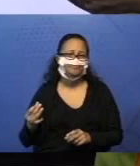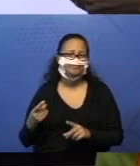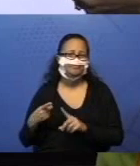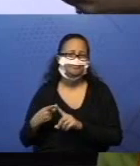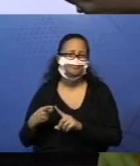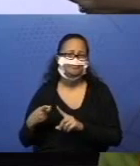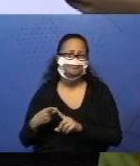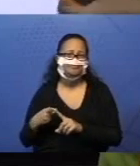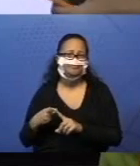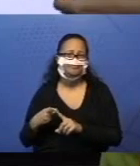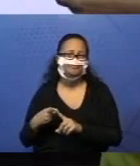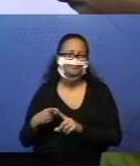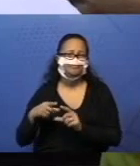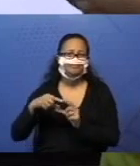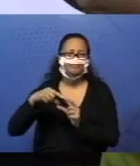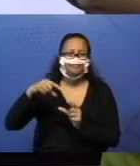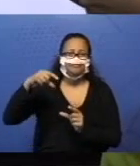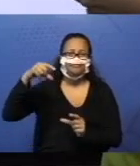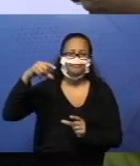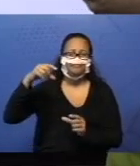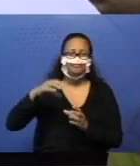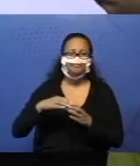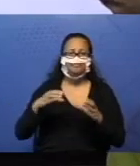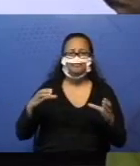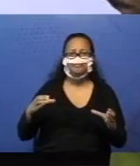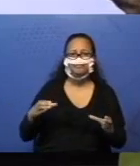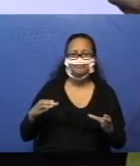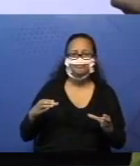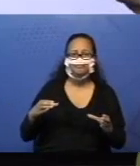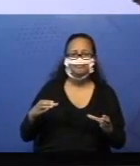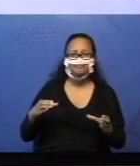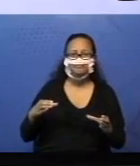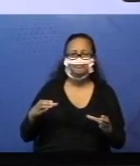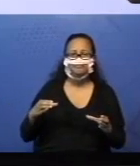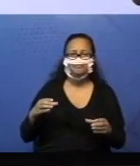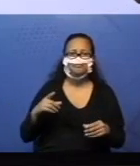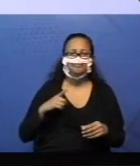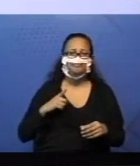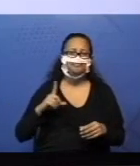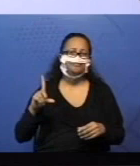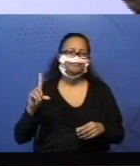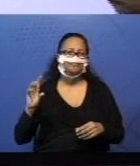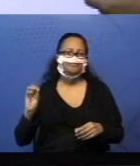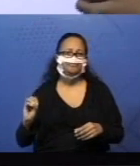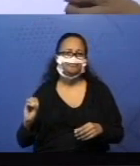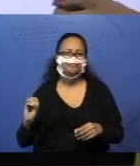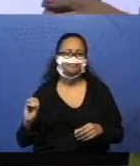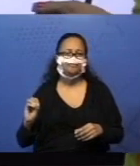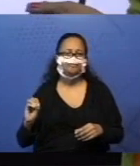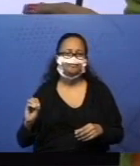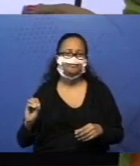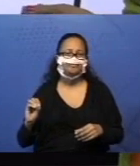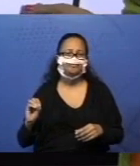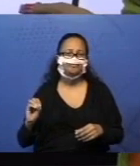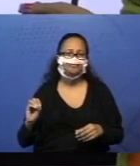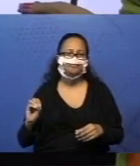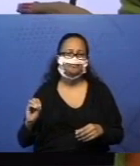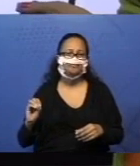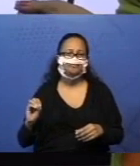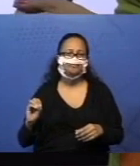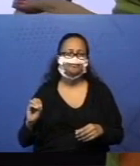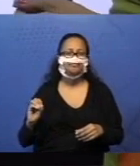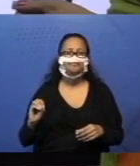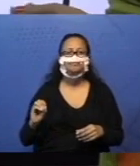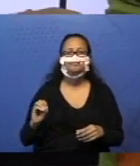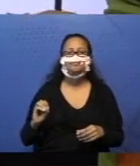barrinha, que é a maior, ela vale 10. Vocês estão se lembrando disso? Então, tem a barrinha que vale